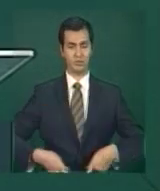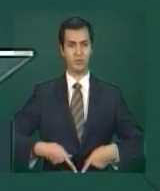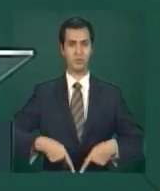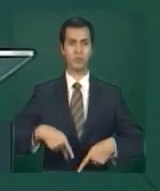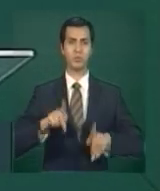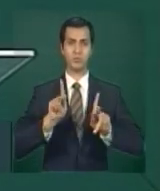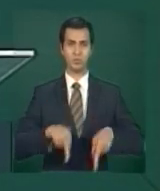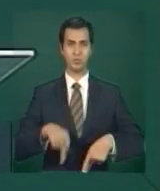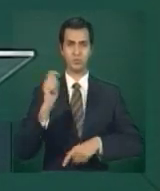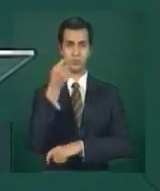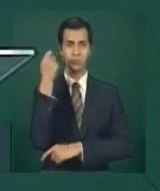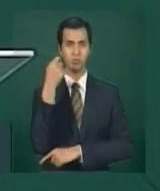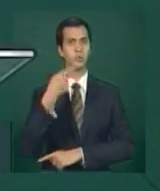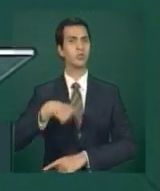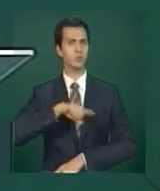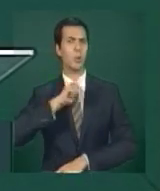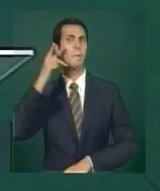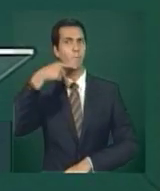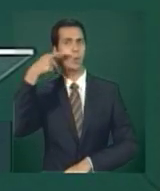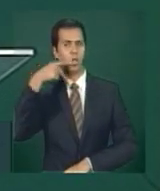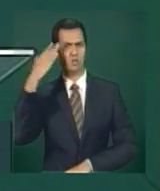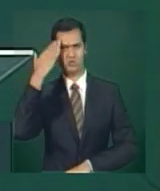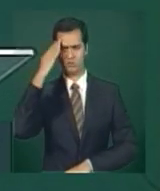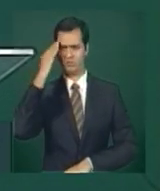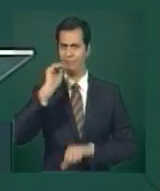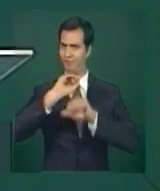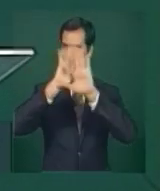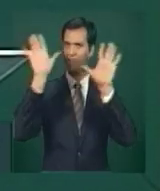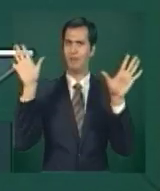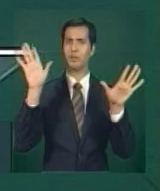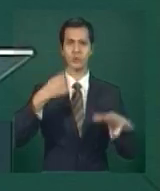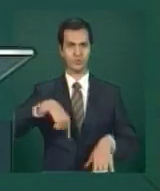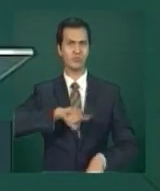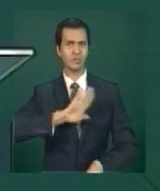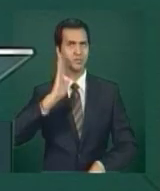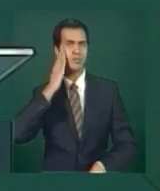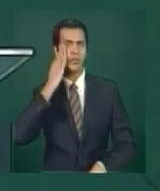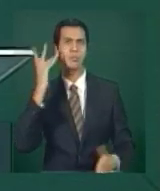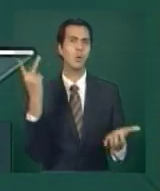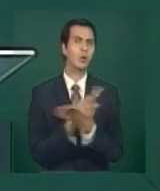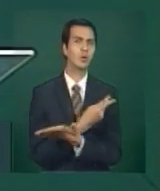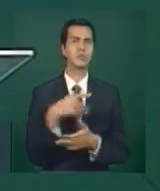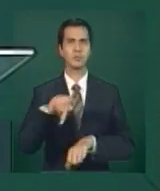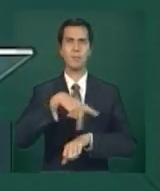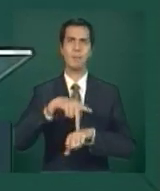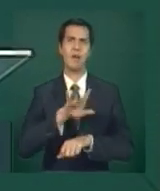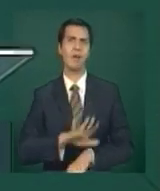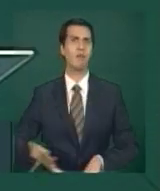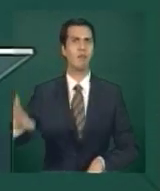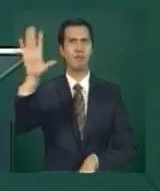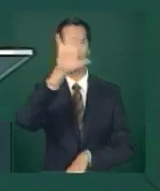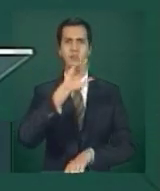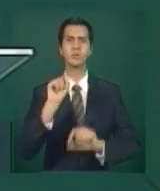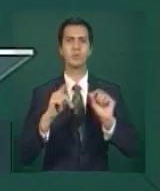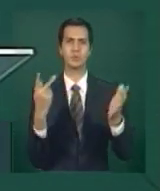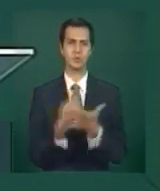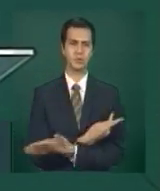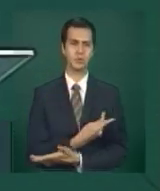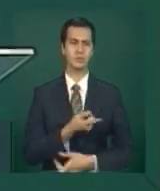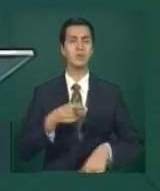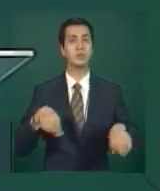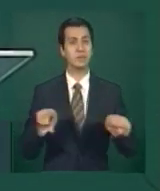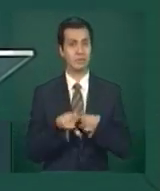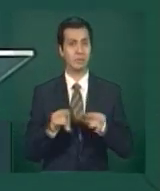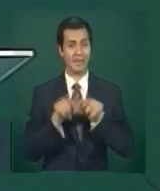Nós sabemos o que está acontecendo no nosso país e também sabemos daqui, da província de São Pedro,